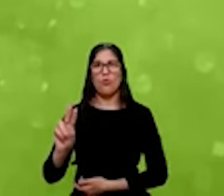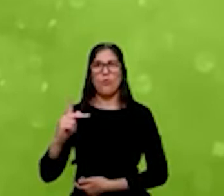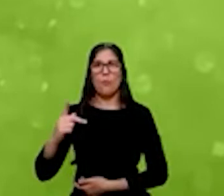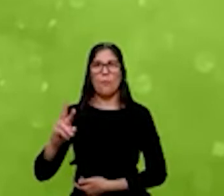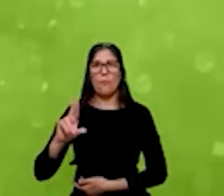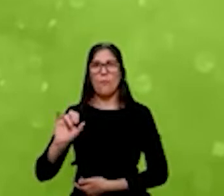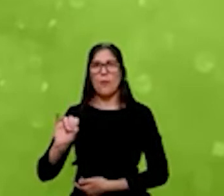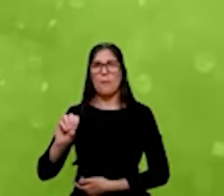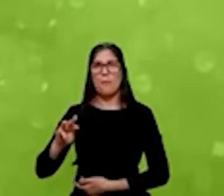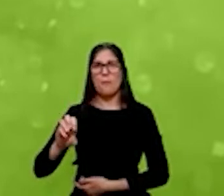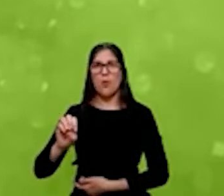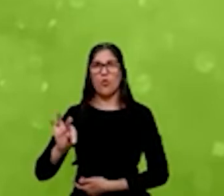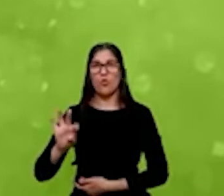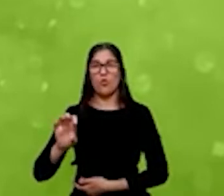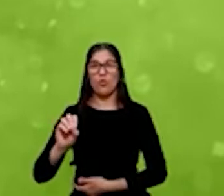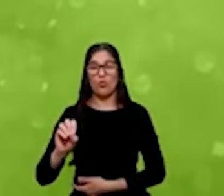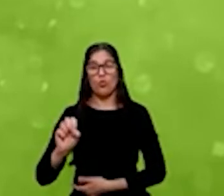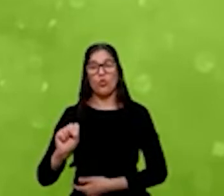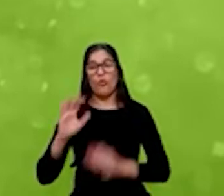Amazônia legal.